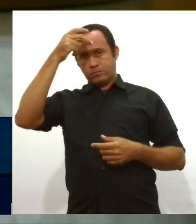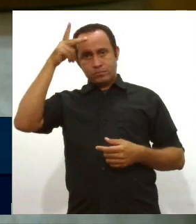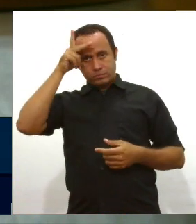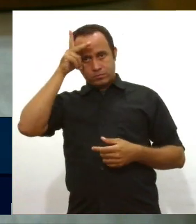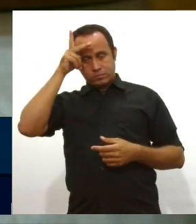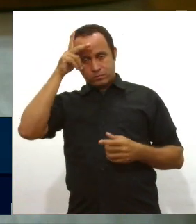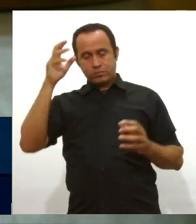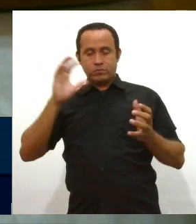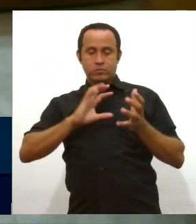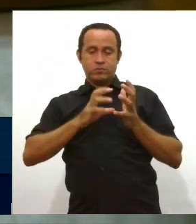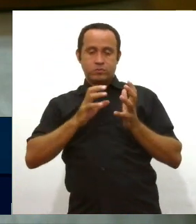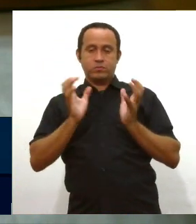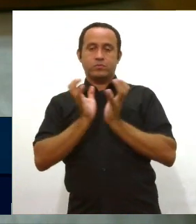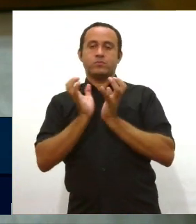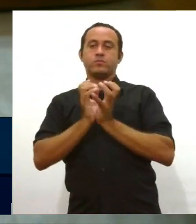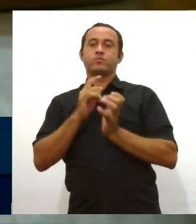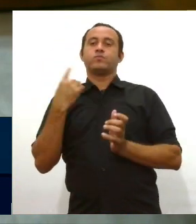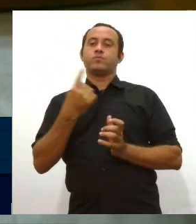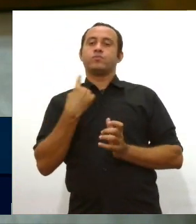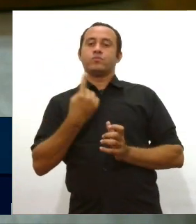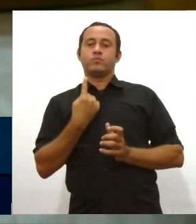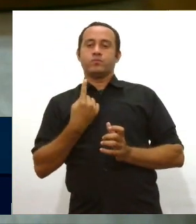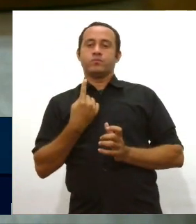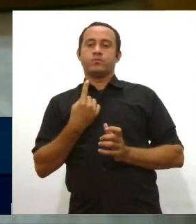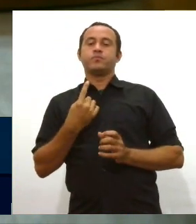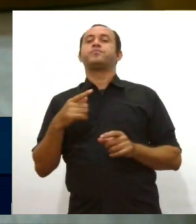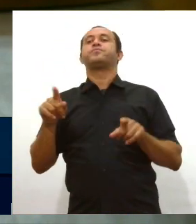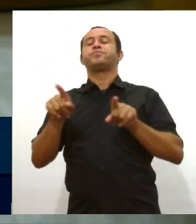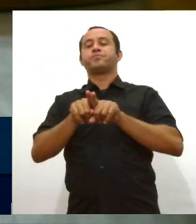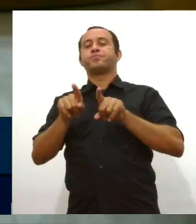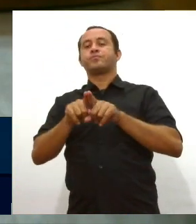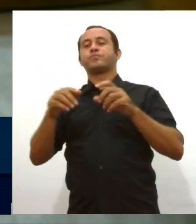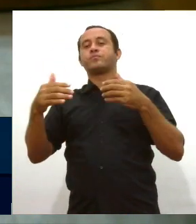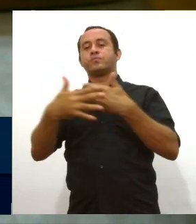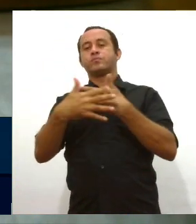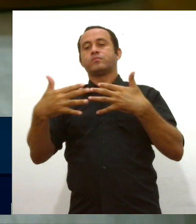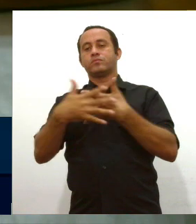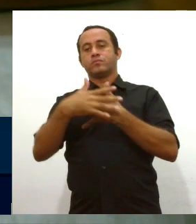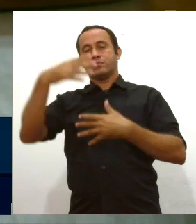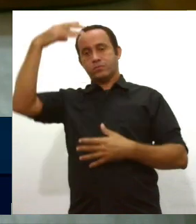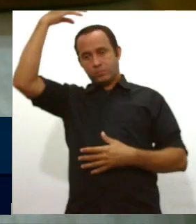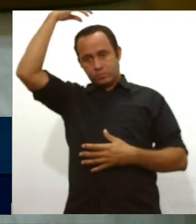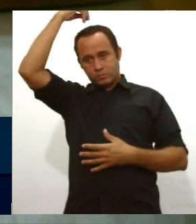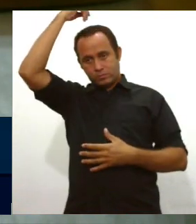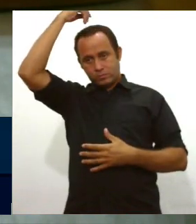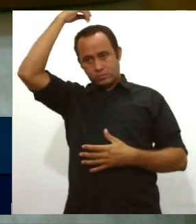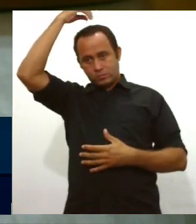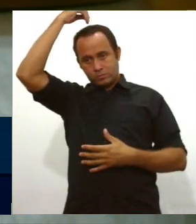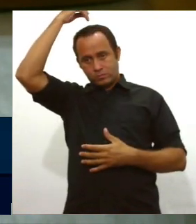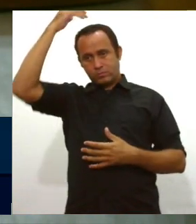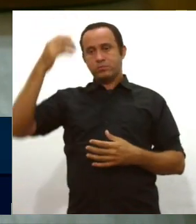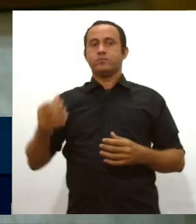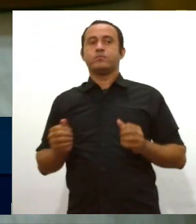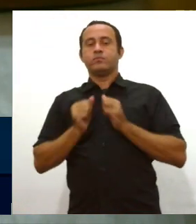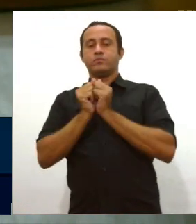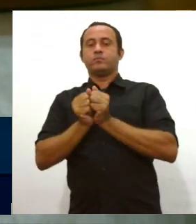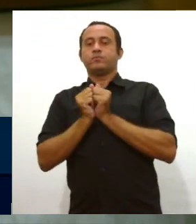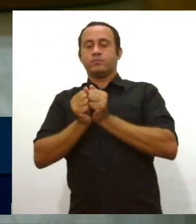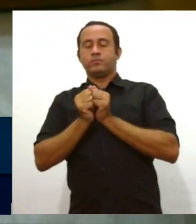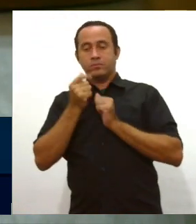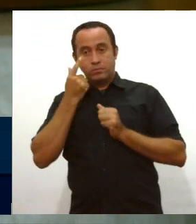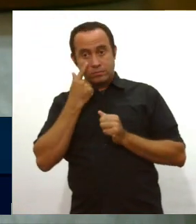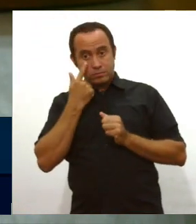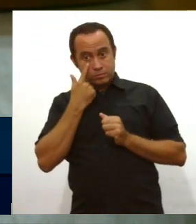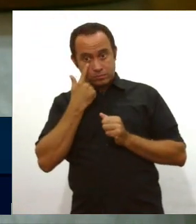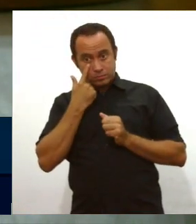do nosso partido, Cidadania. Também estivemos na cidade de São Cristóvão, acompanhando de perto,